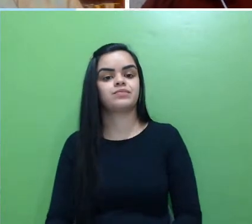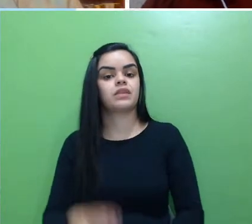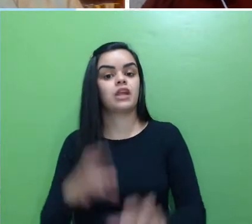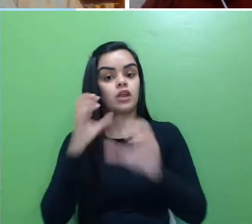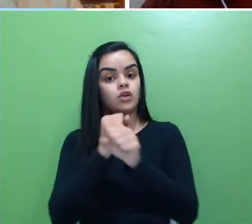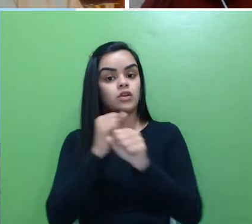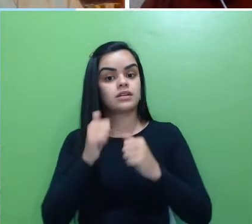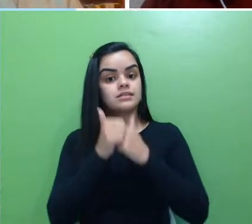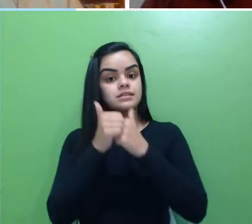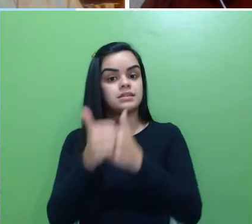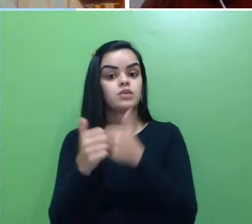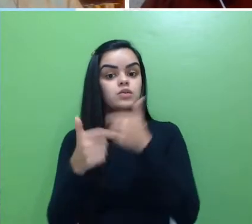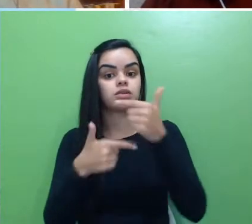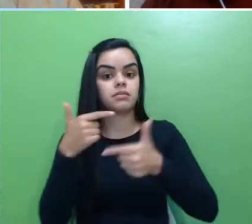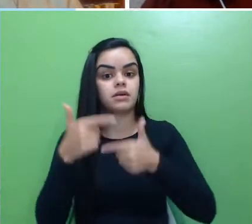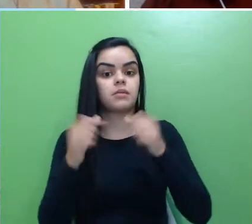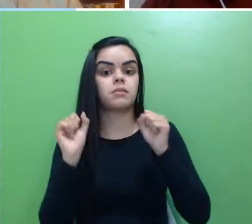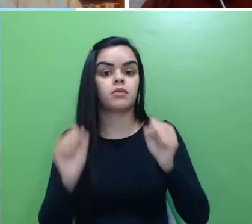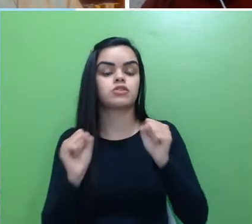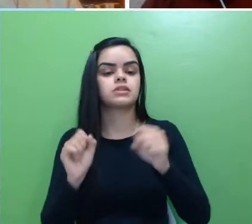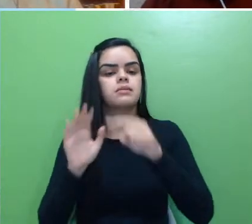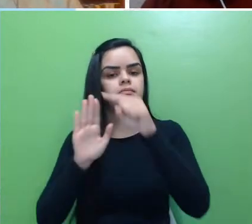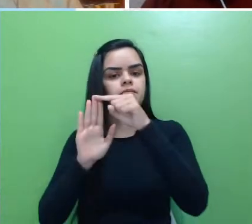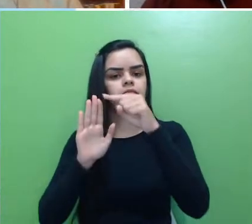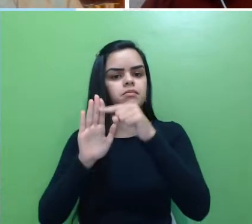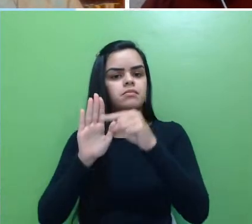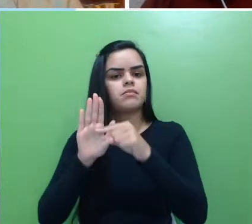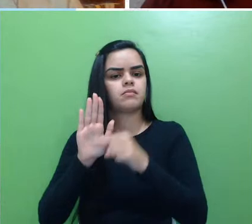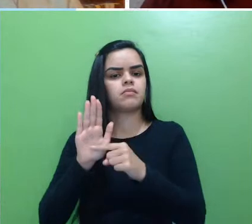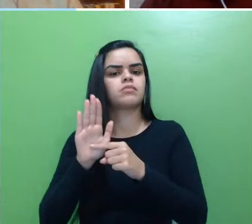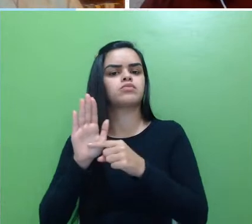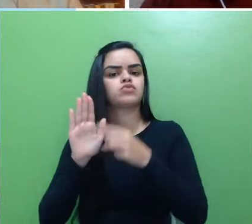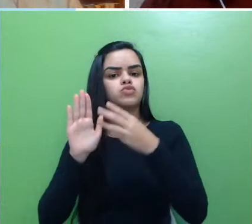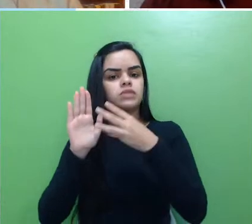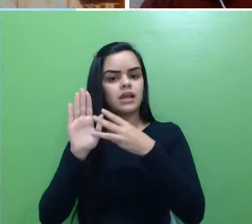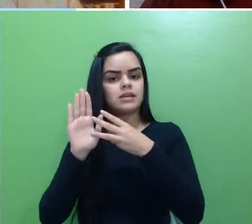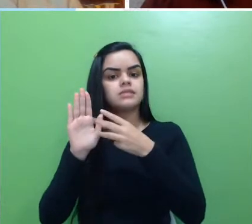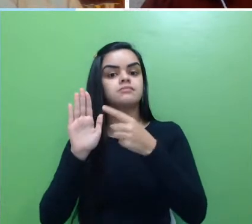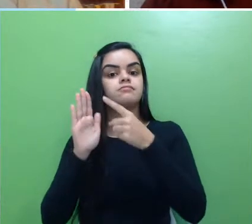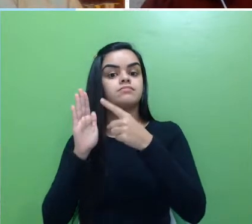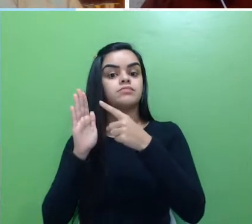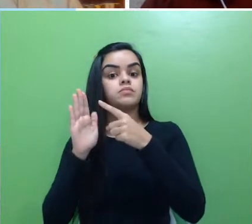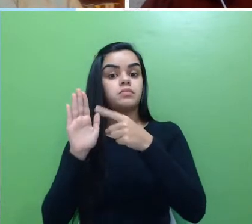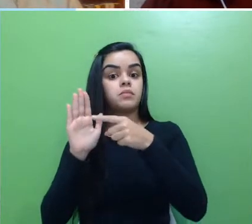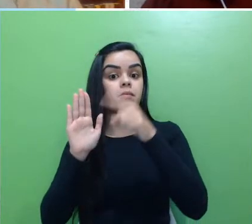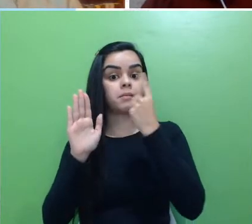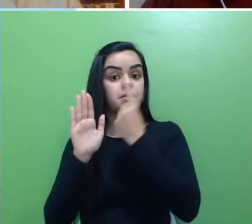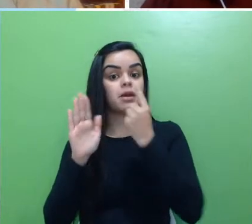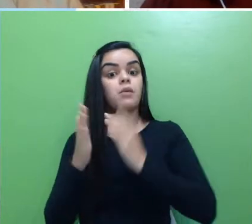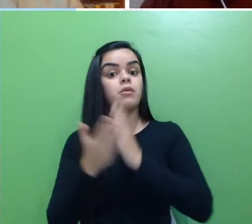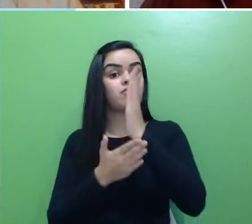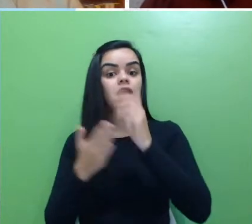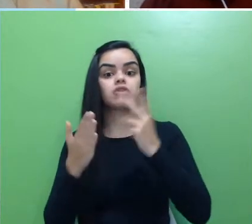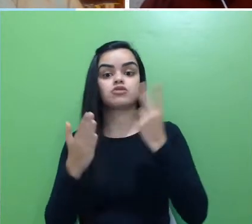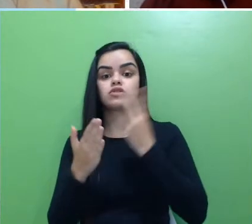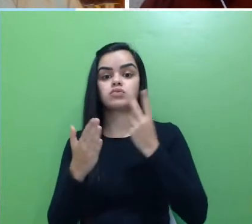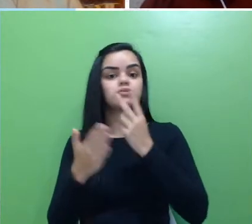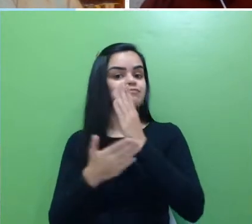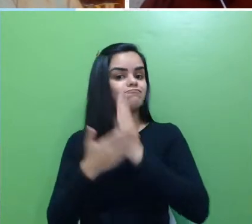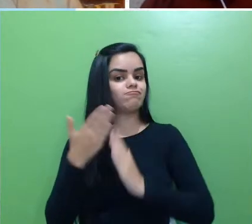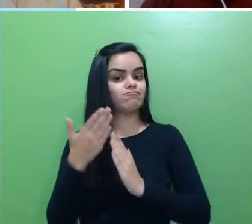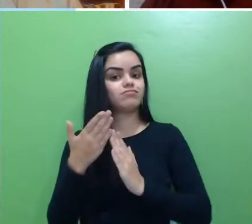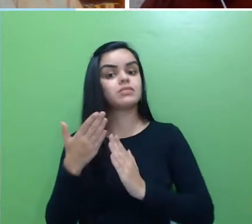base na nota, o trabalho, ele pode ser classificado em um dos três extratos, que é aprovado, não aprovado, ou